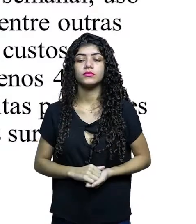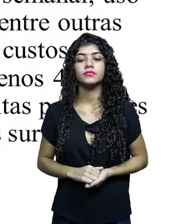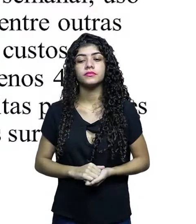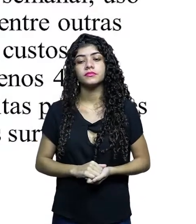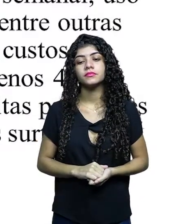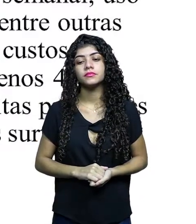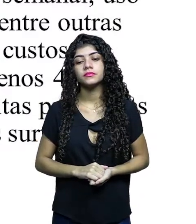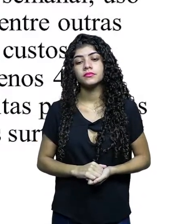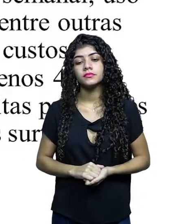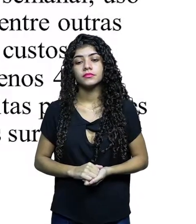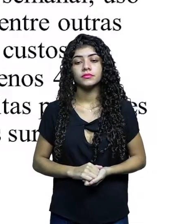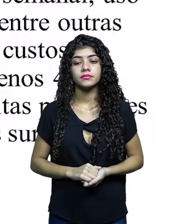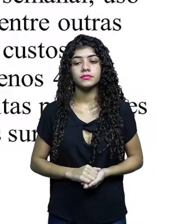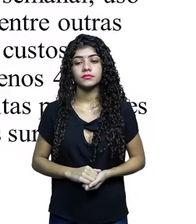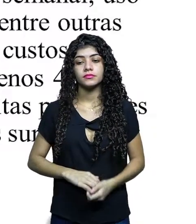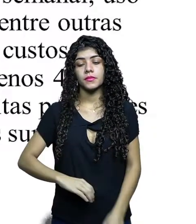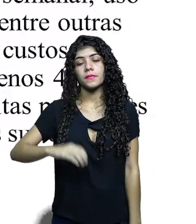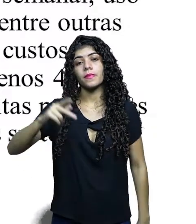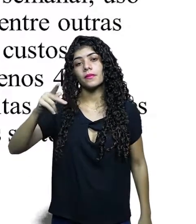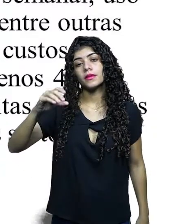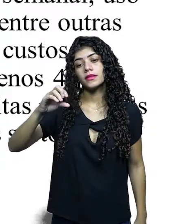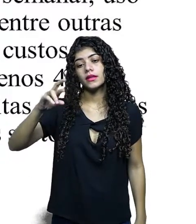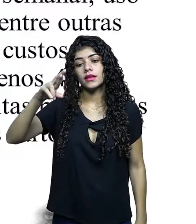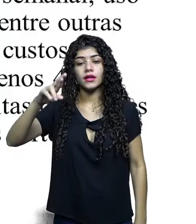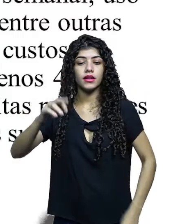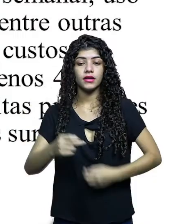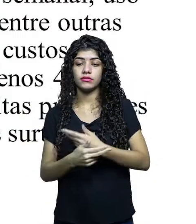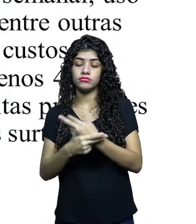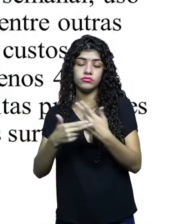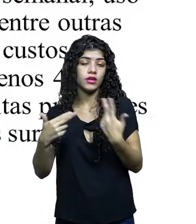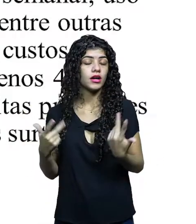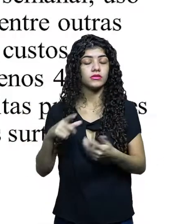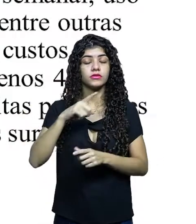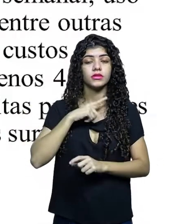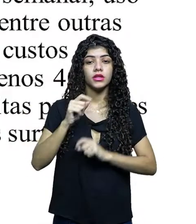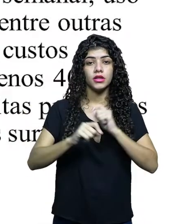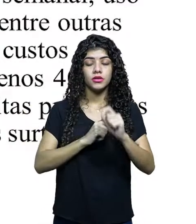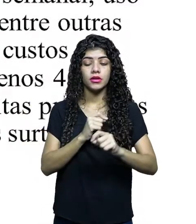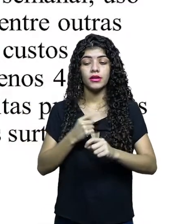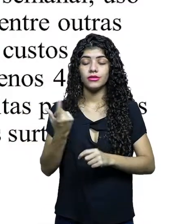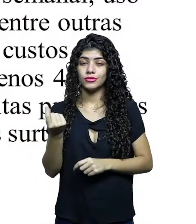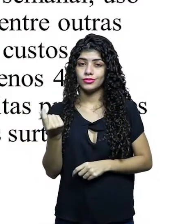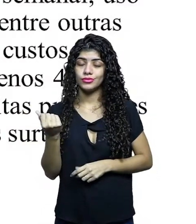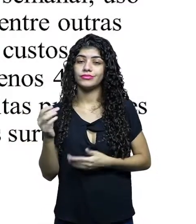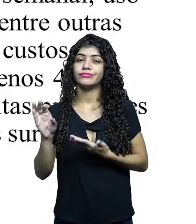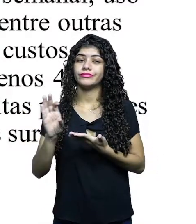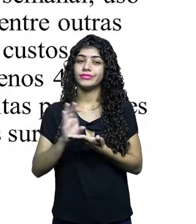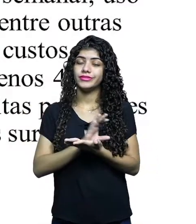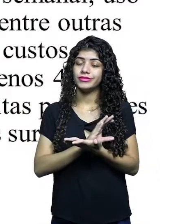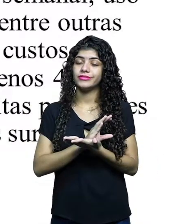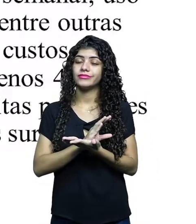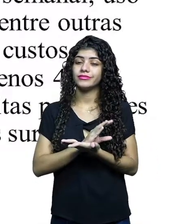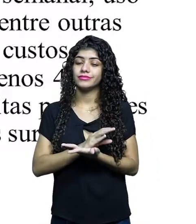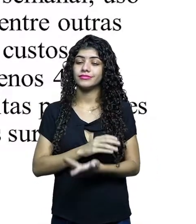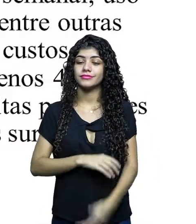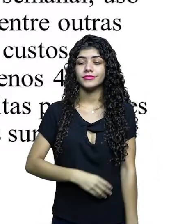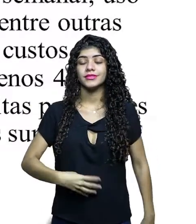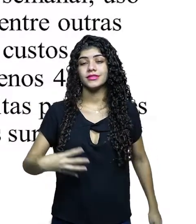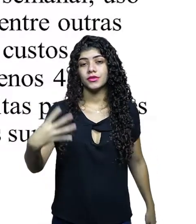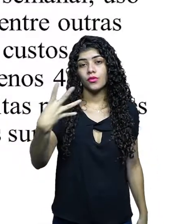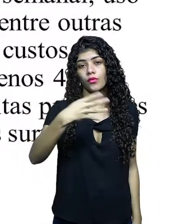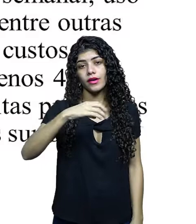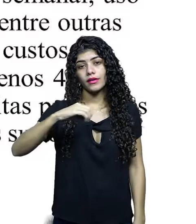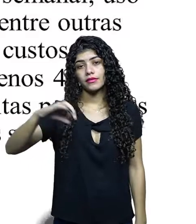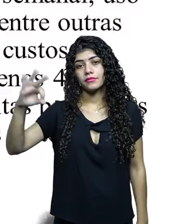PCR semanal, uso de EPIs, distanciamento, entre outras medidas que elevaram os custos orçamentários em pelo